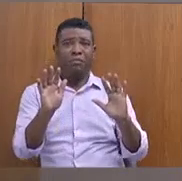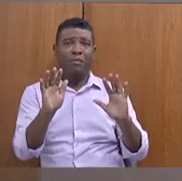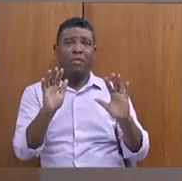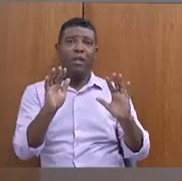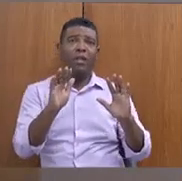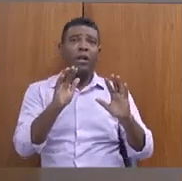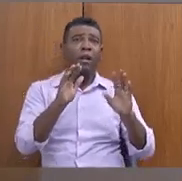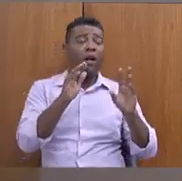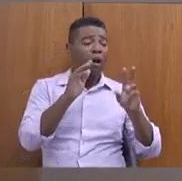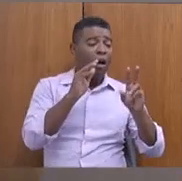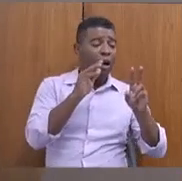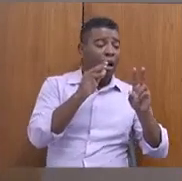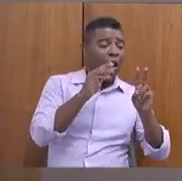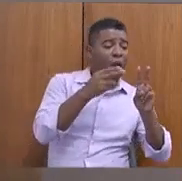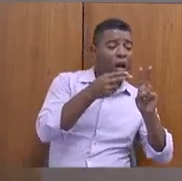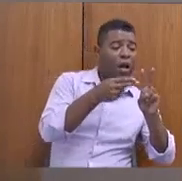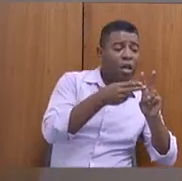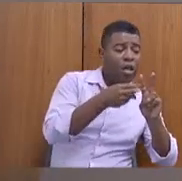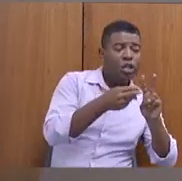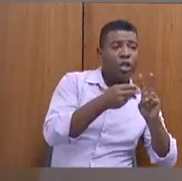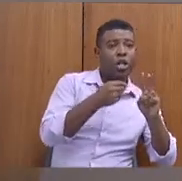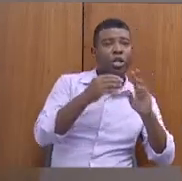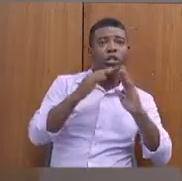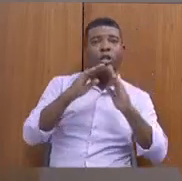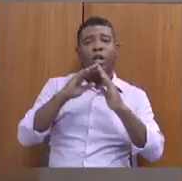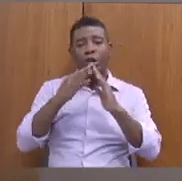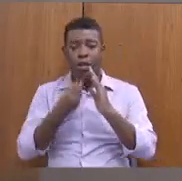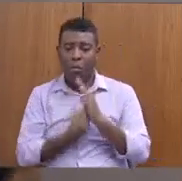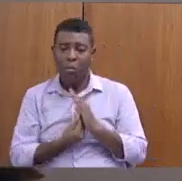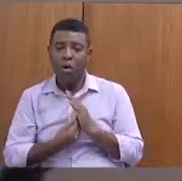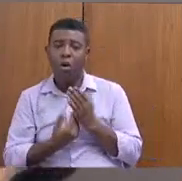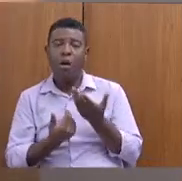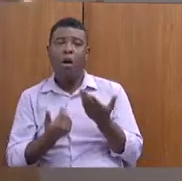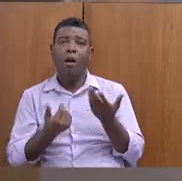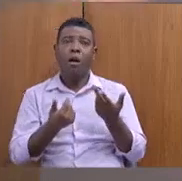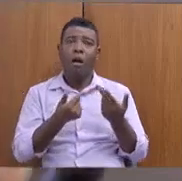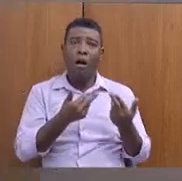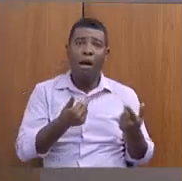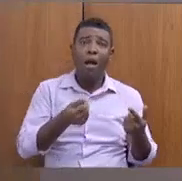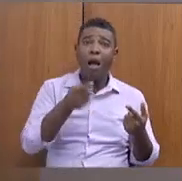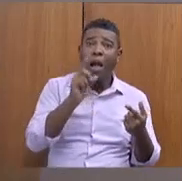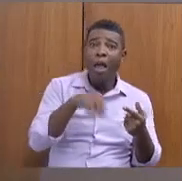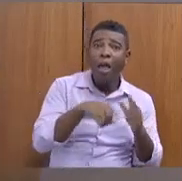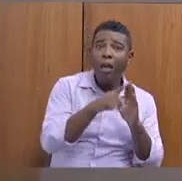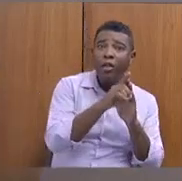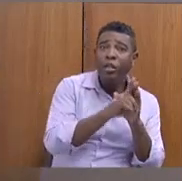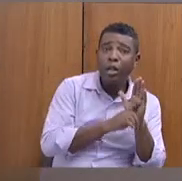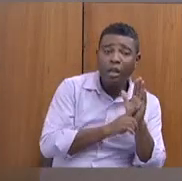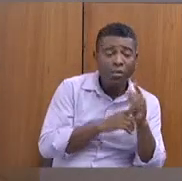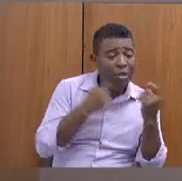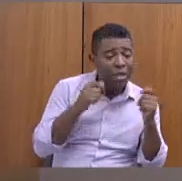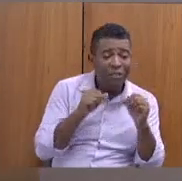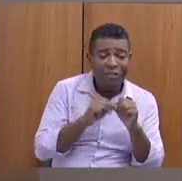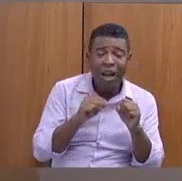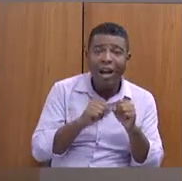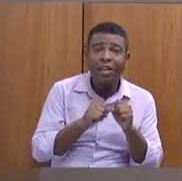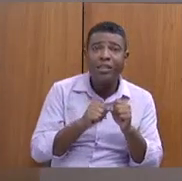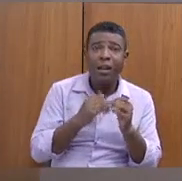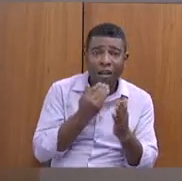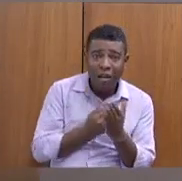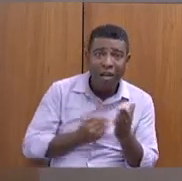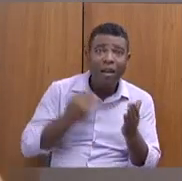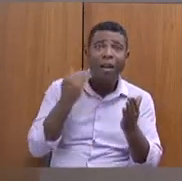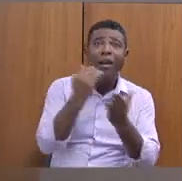quilombola, é direito, é real, é verdadeiro, apoio e faça o máximo. Mas não podemos